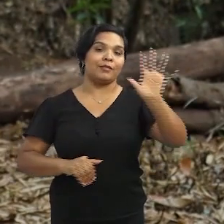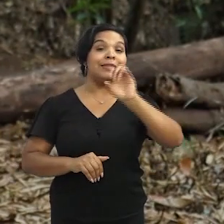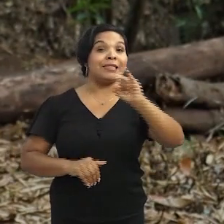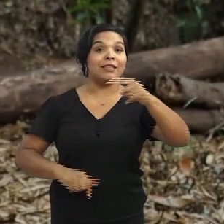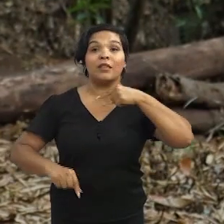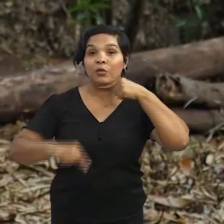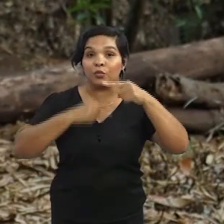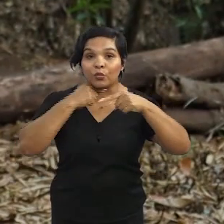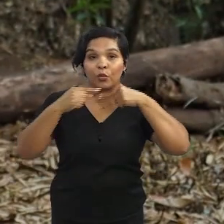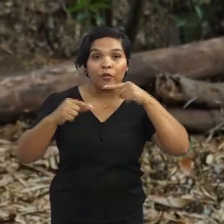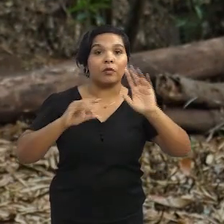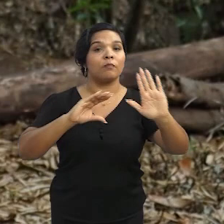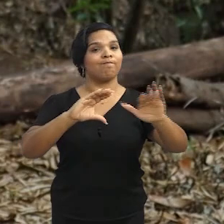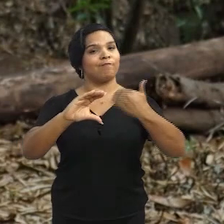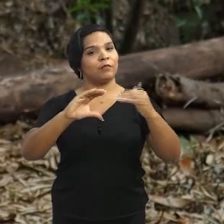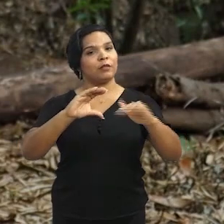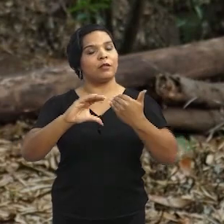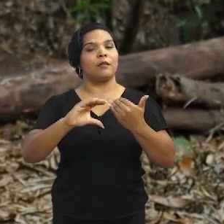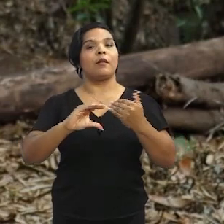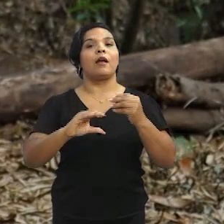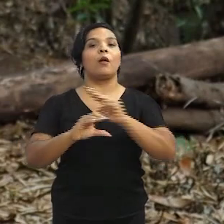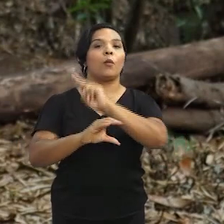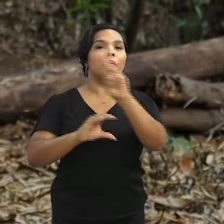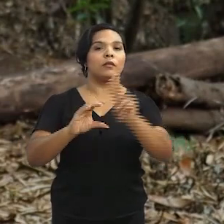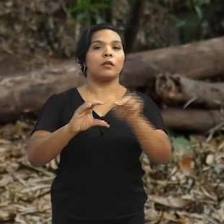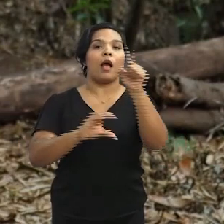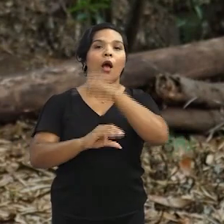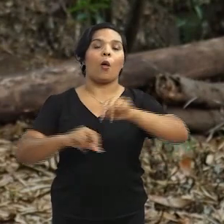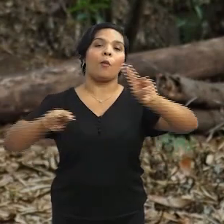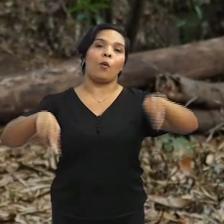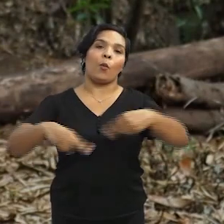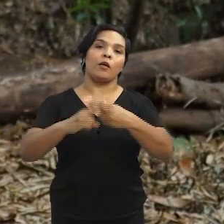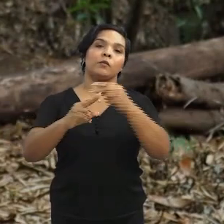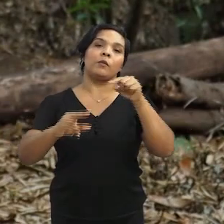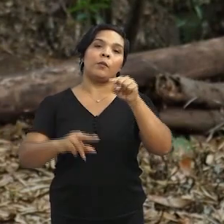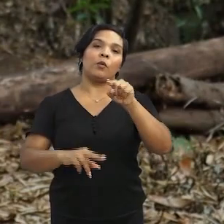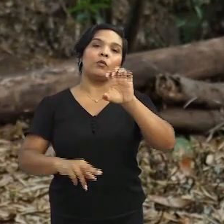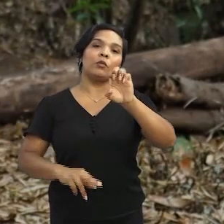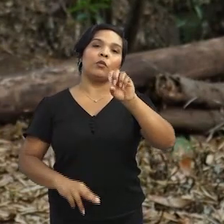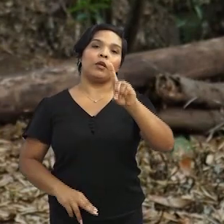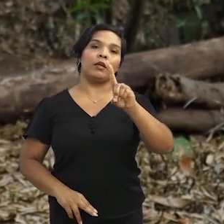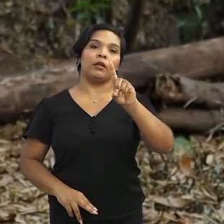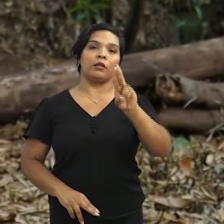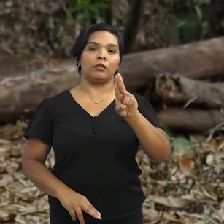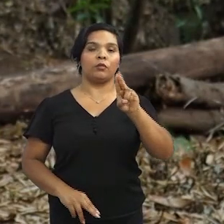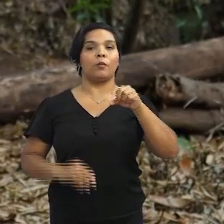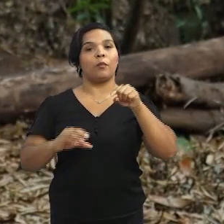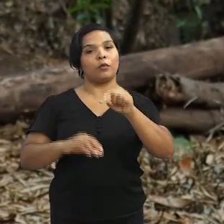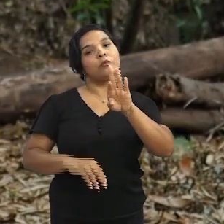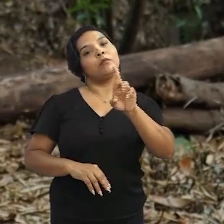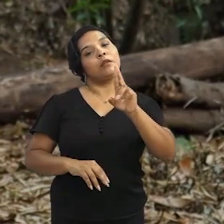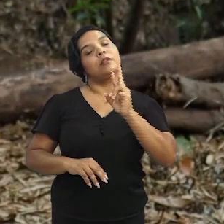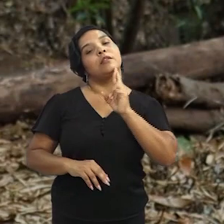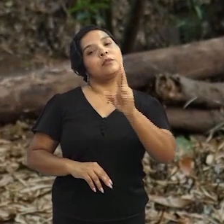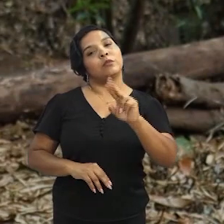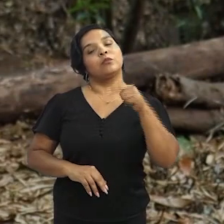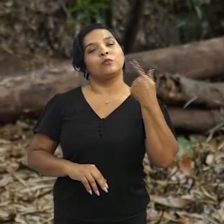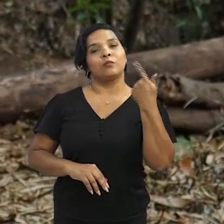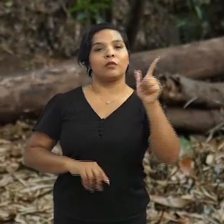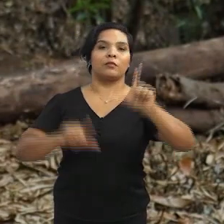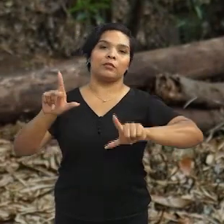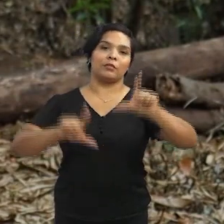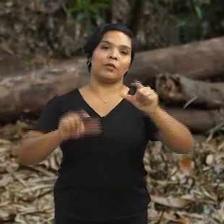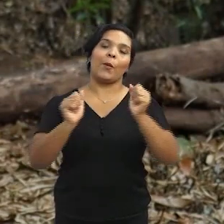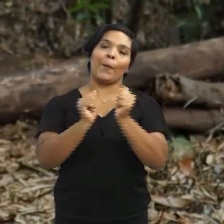nordestinas. Caso tenha alguma dúvida, envie um e-mail para universciencia.esb.edu.br que a gente responde aqui em um